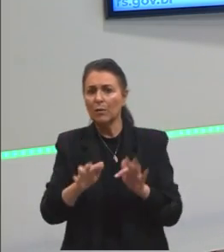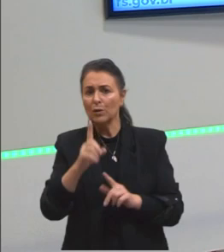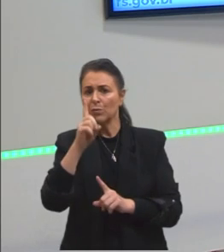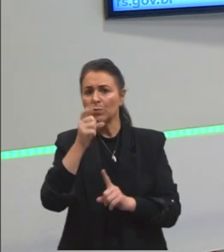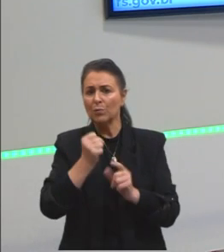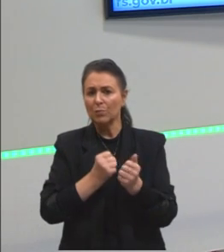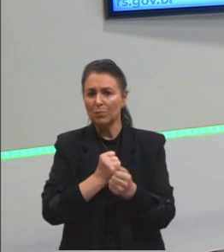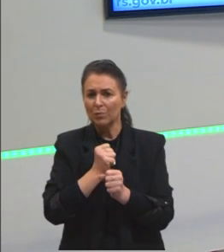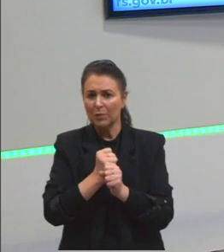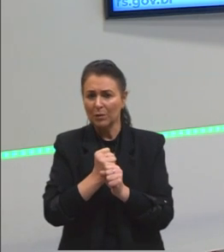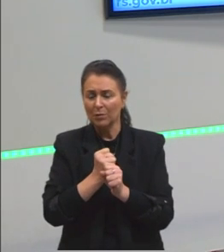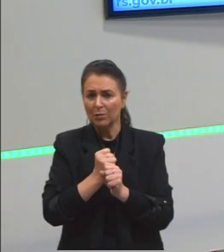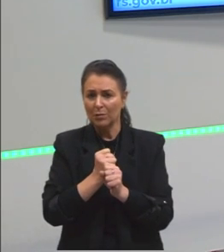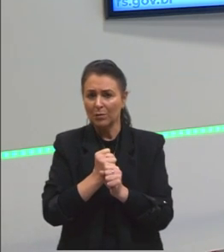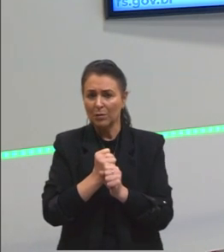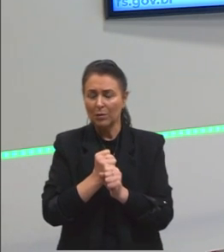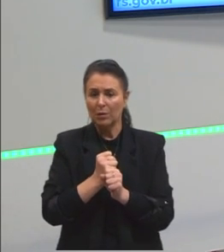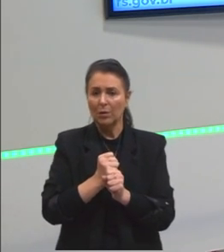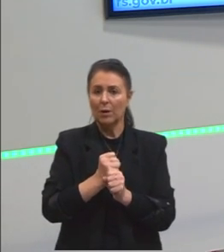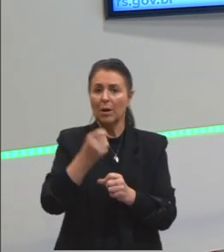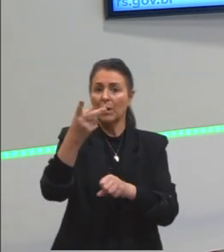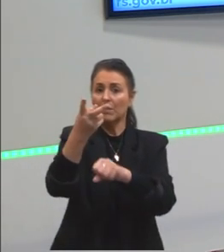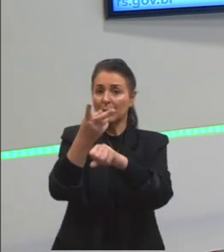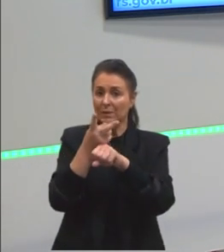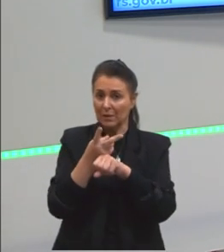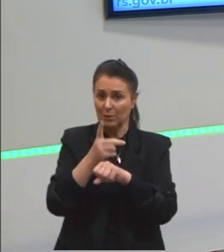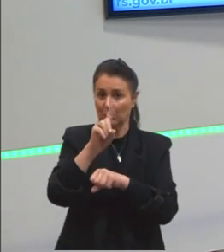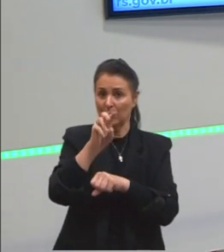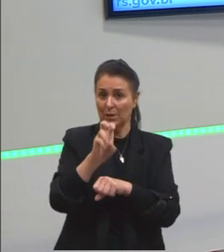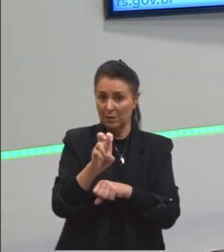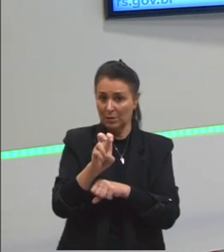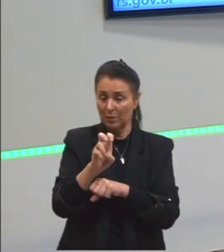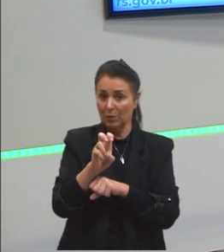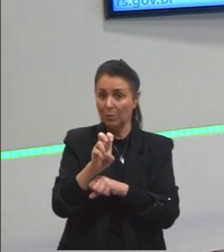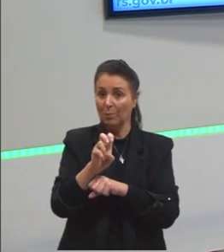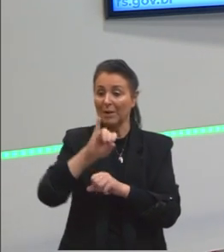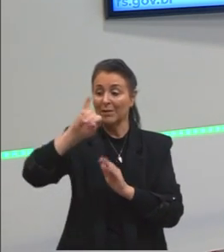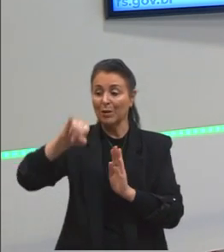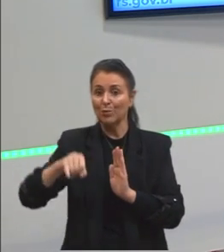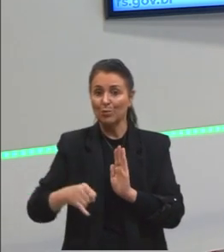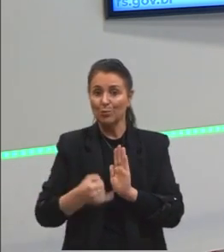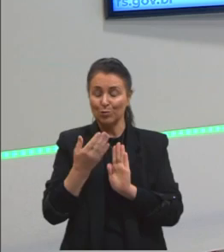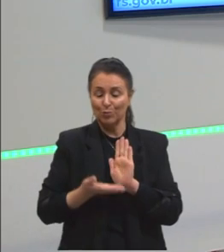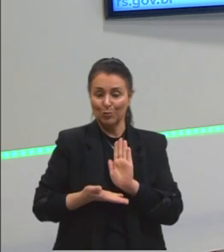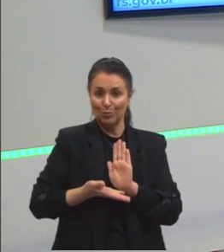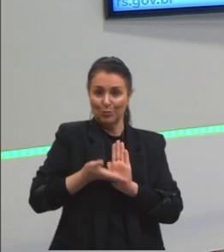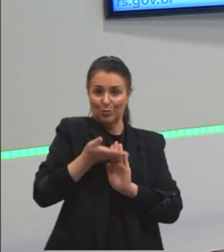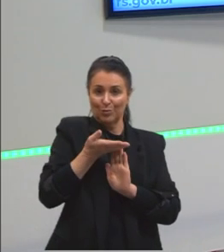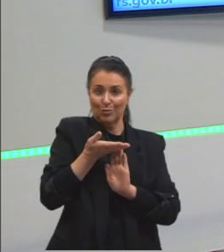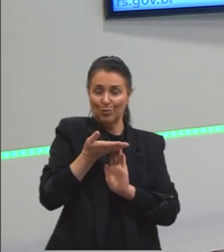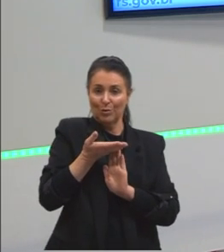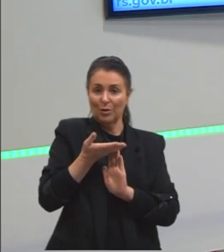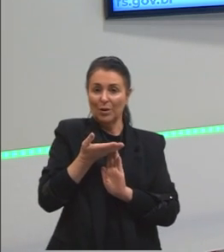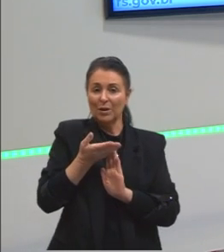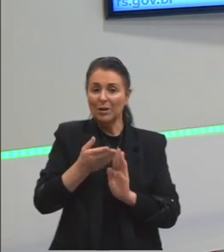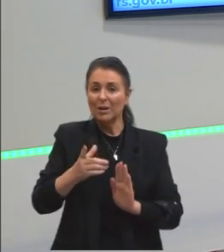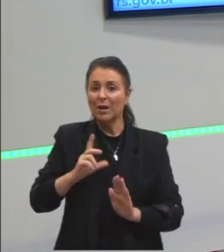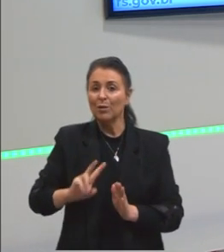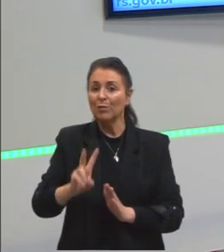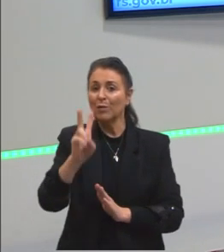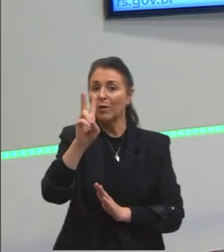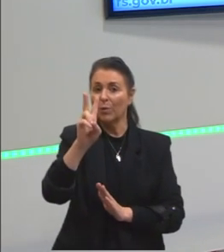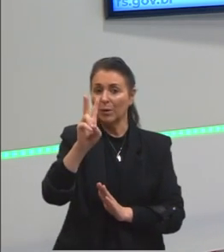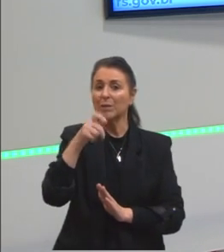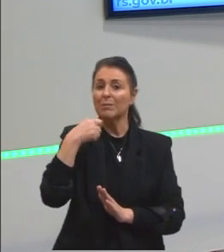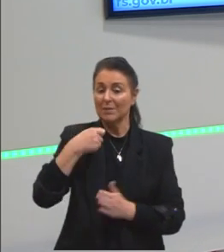ano. Ele vai financiar 15 mil, mas vai ter o acréscimo de juros e vai chegar no valor que ele vai desembolsar de